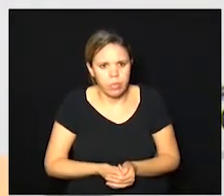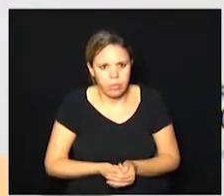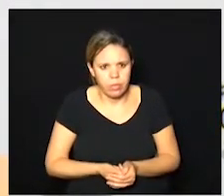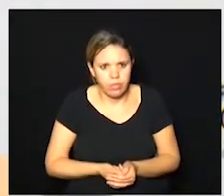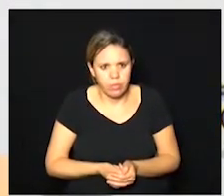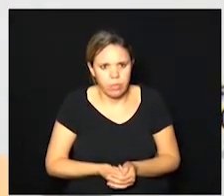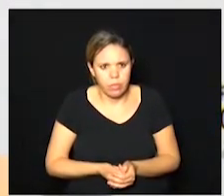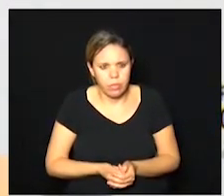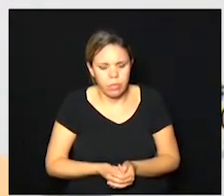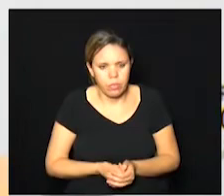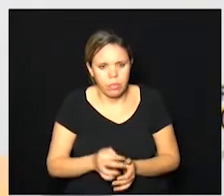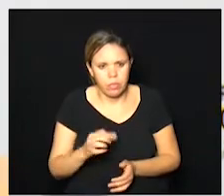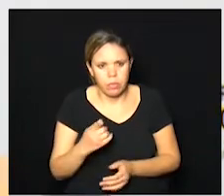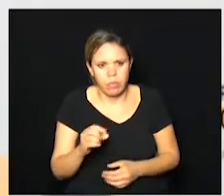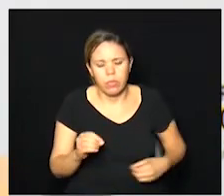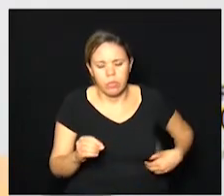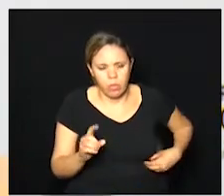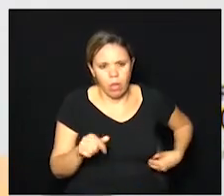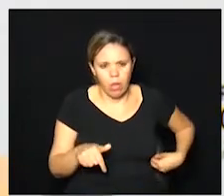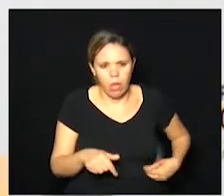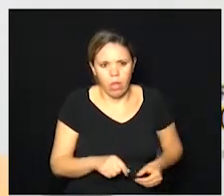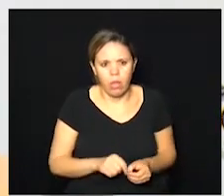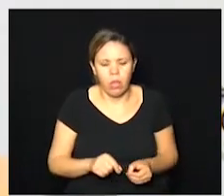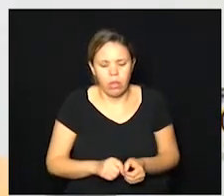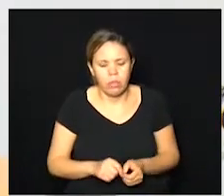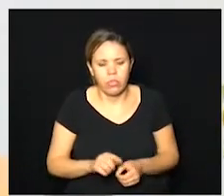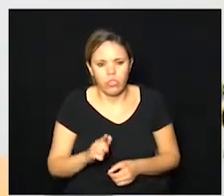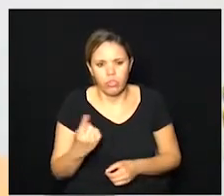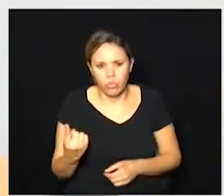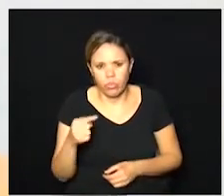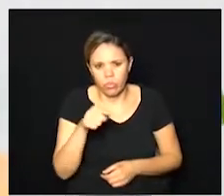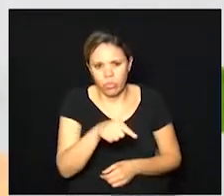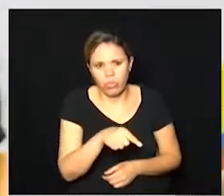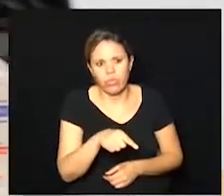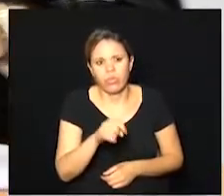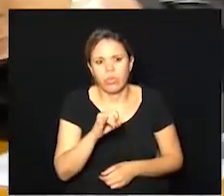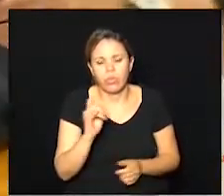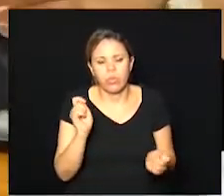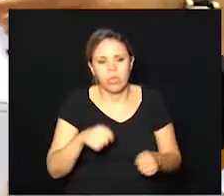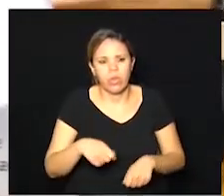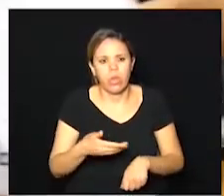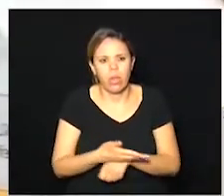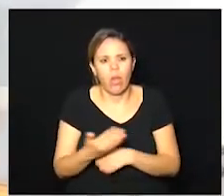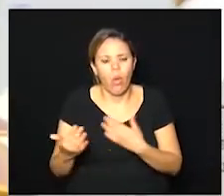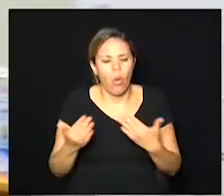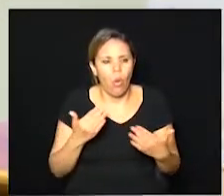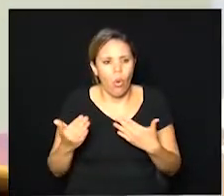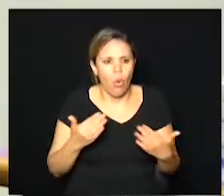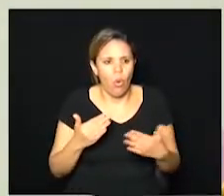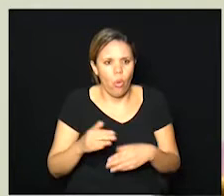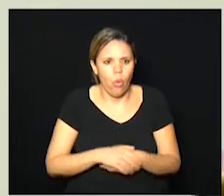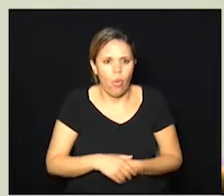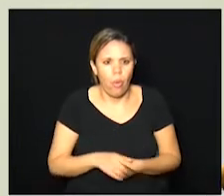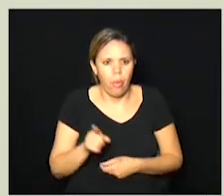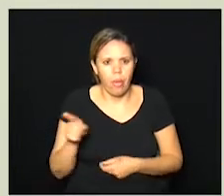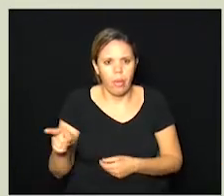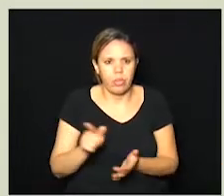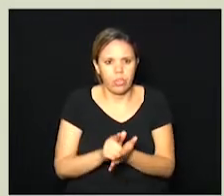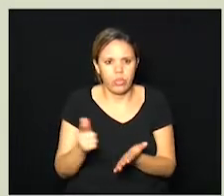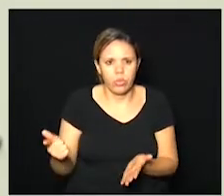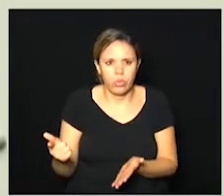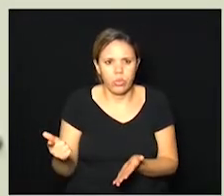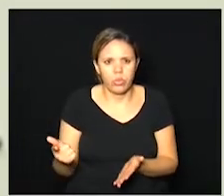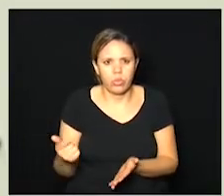é o Fernando que fez a pergunta então seria muito bacana se ele pudesse comparar o o boletim